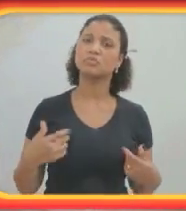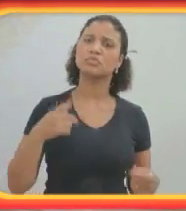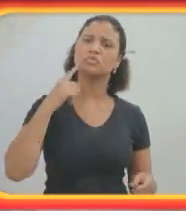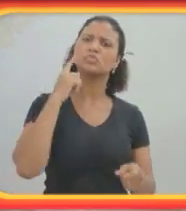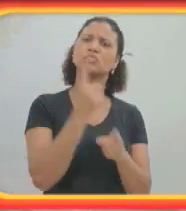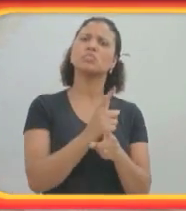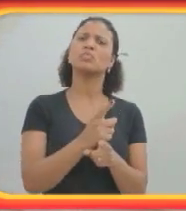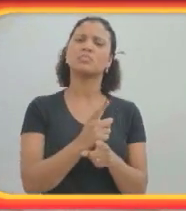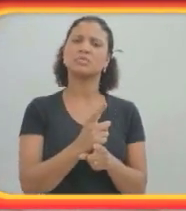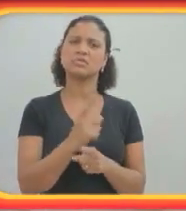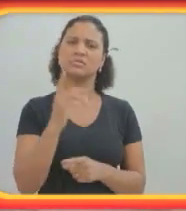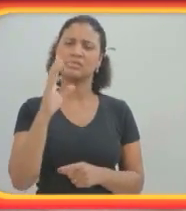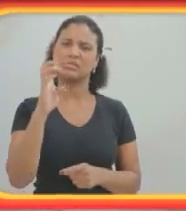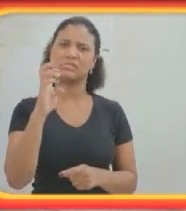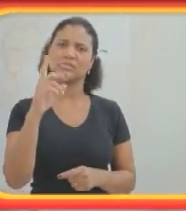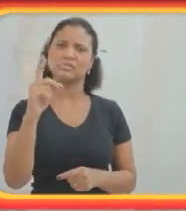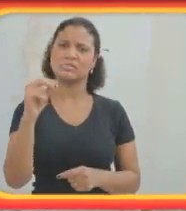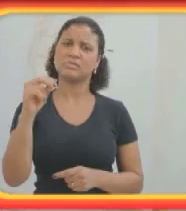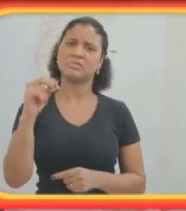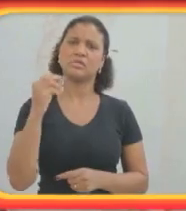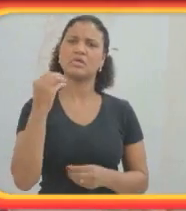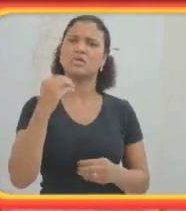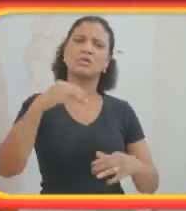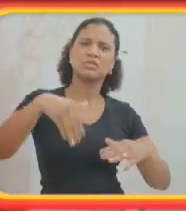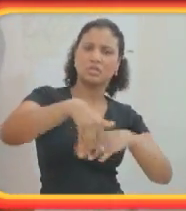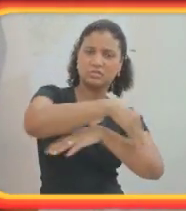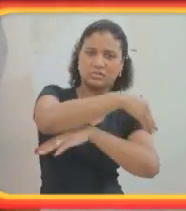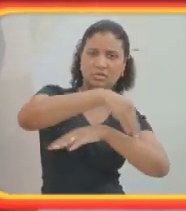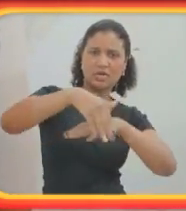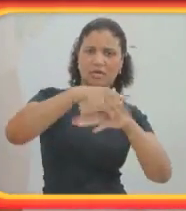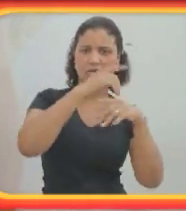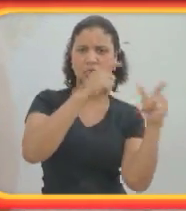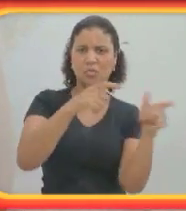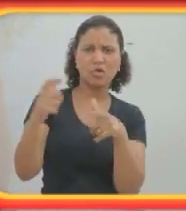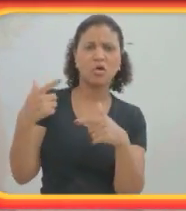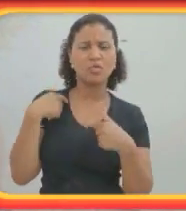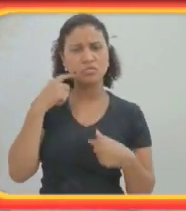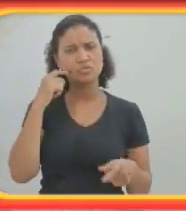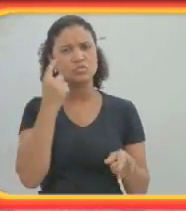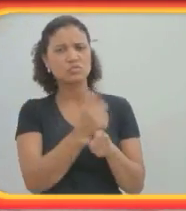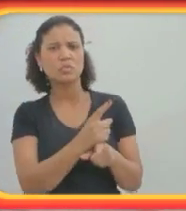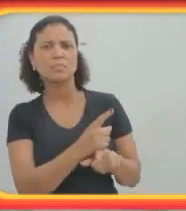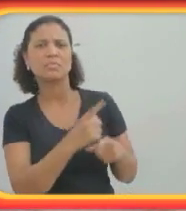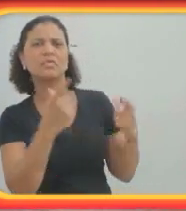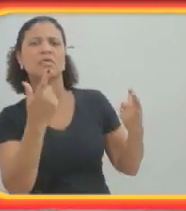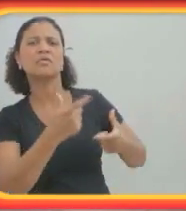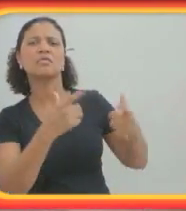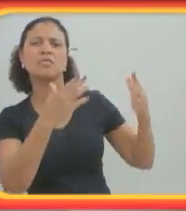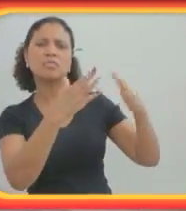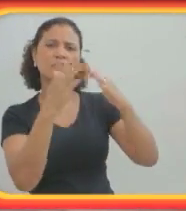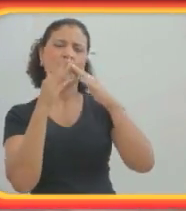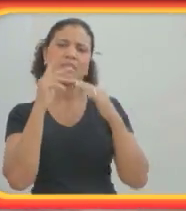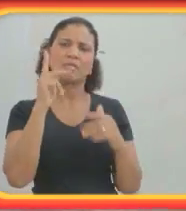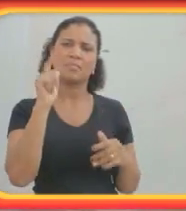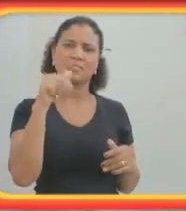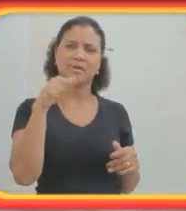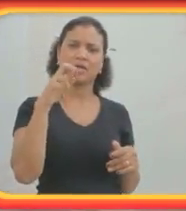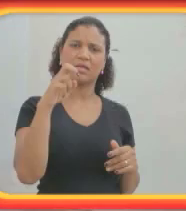Então, eu descobri logo cedo que as estradas levavam a todos os lugares e eu descobri que eu morava num planeta